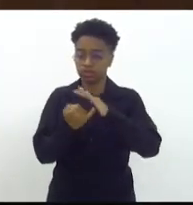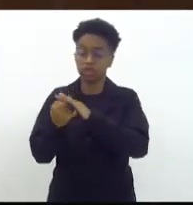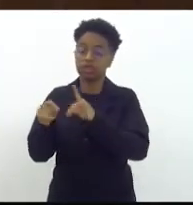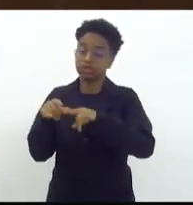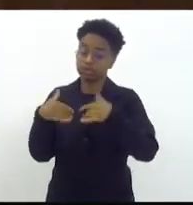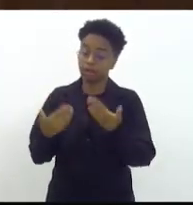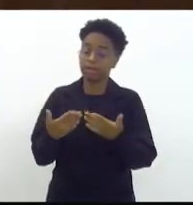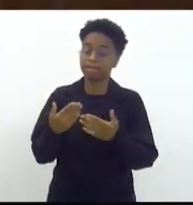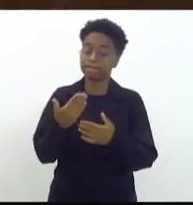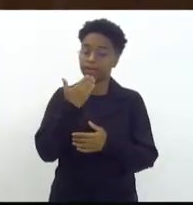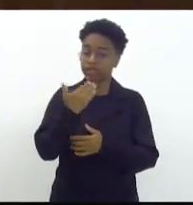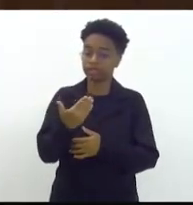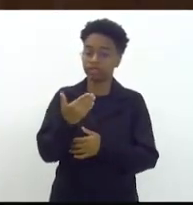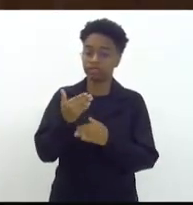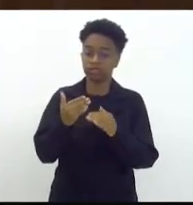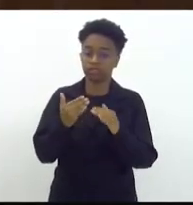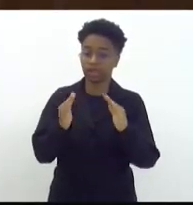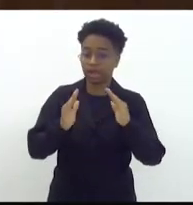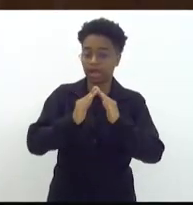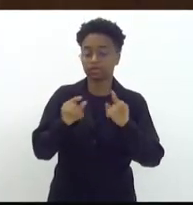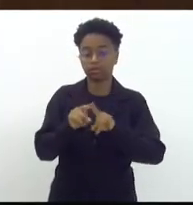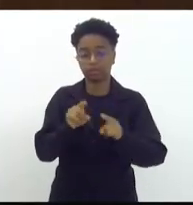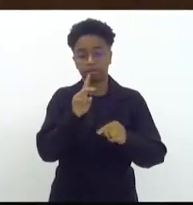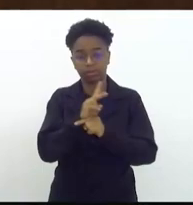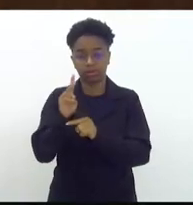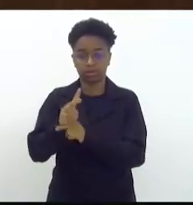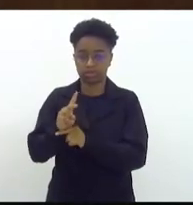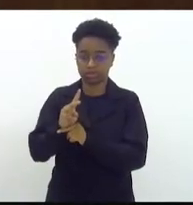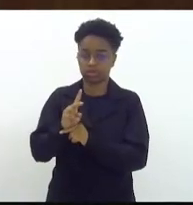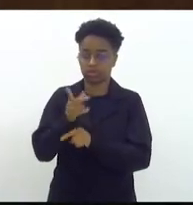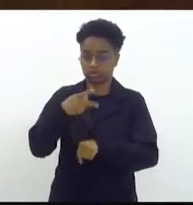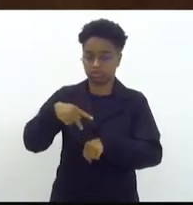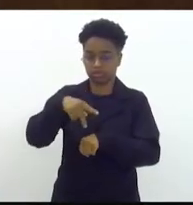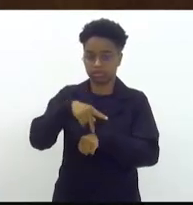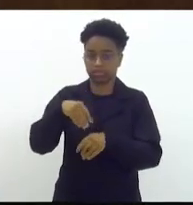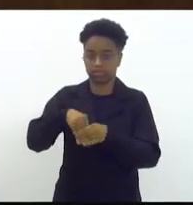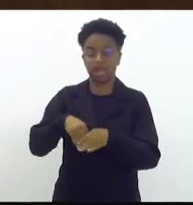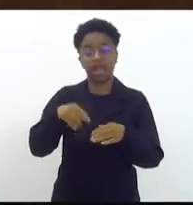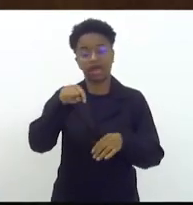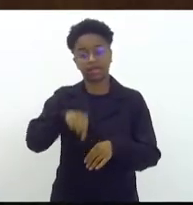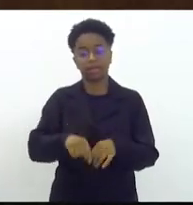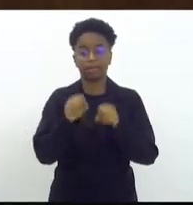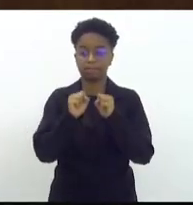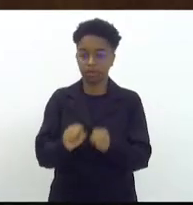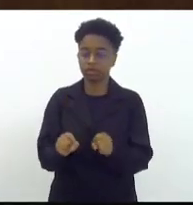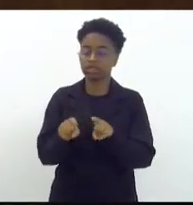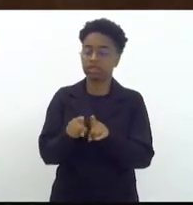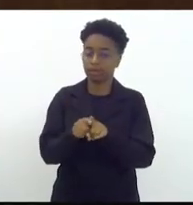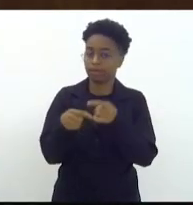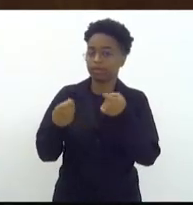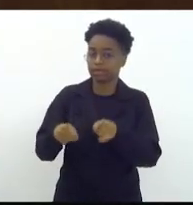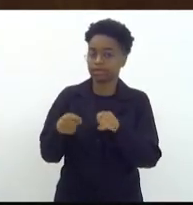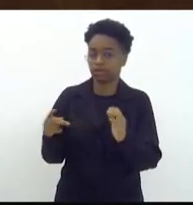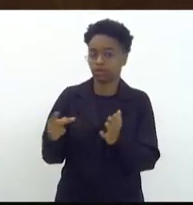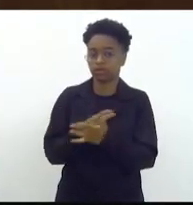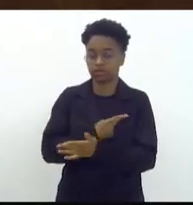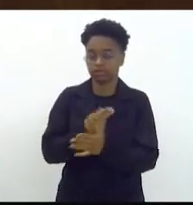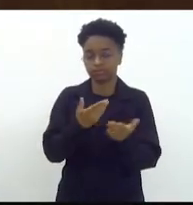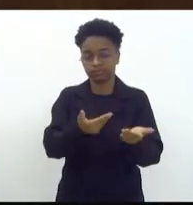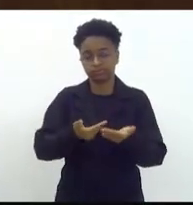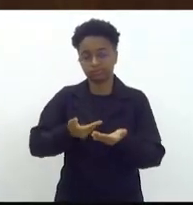no nosso país. O Brasil, ele pode e deve se tornar um grande receptor a partir de políticas públicas